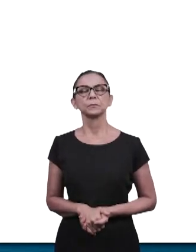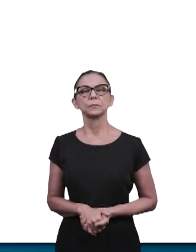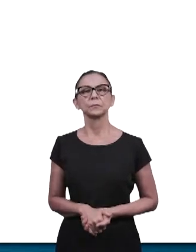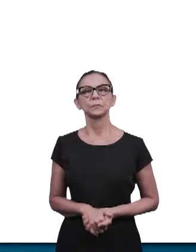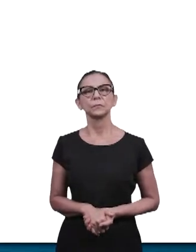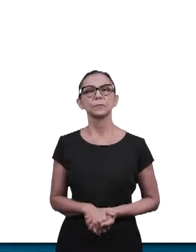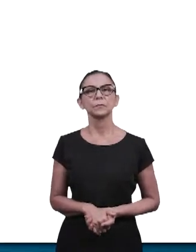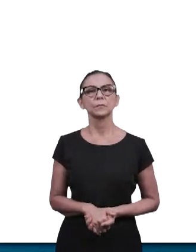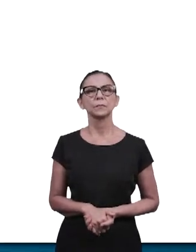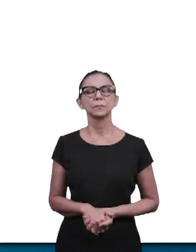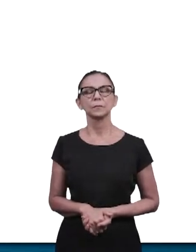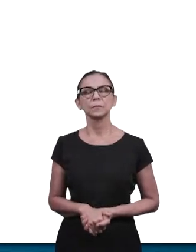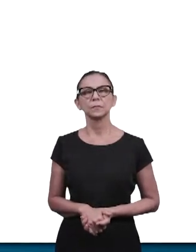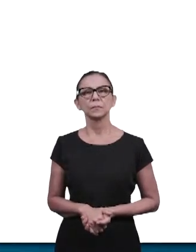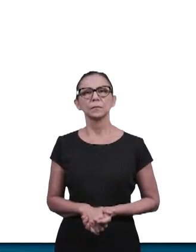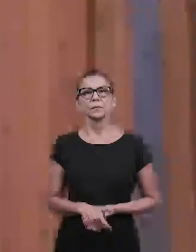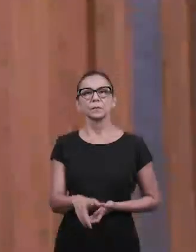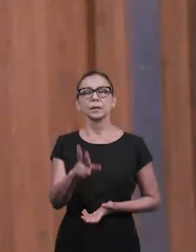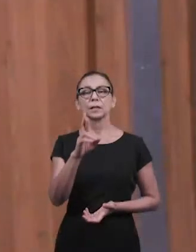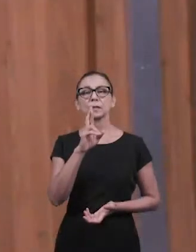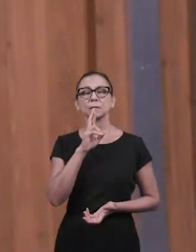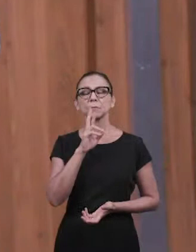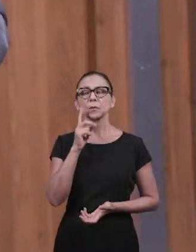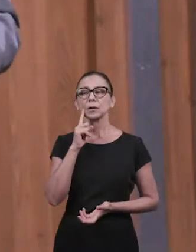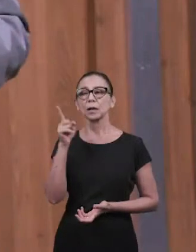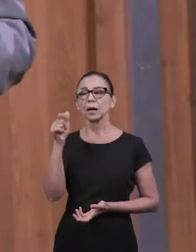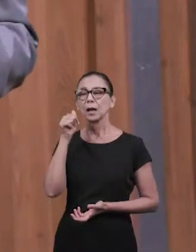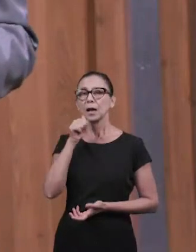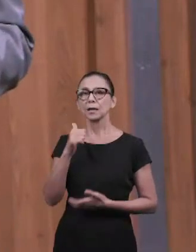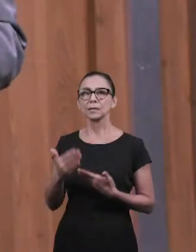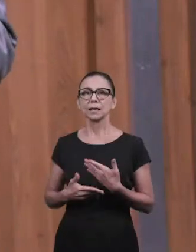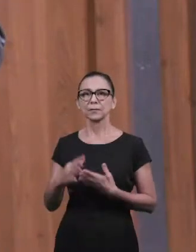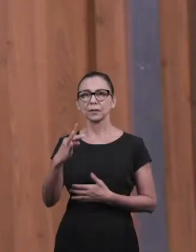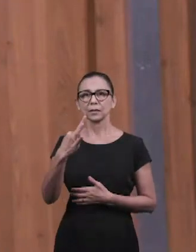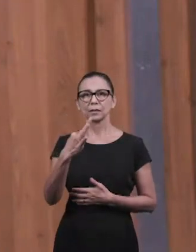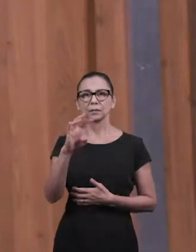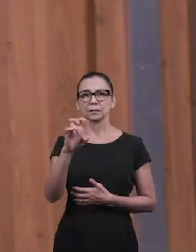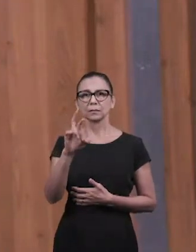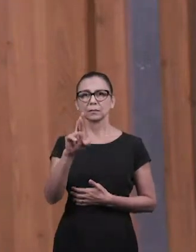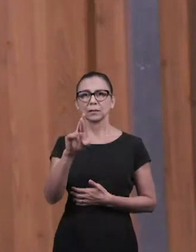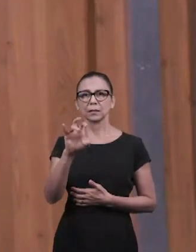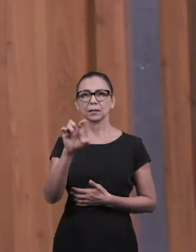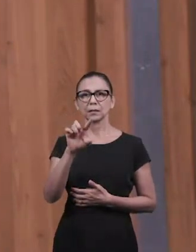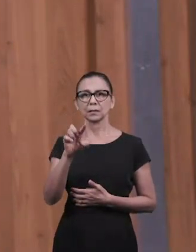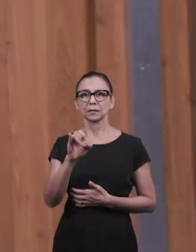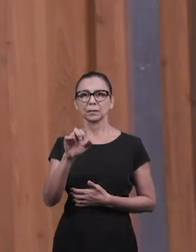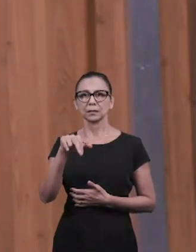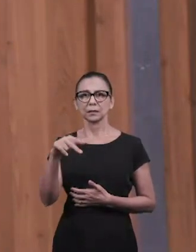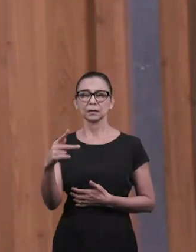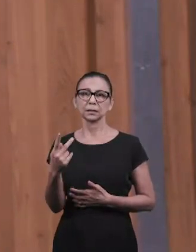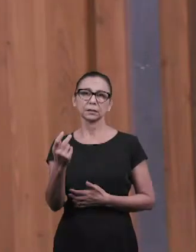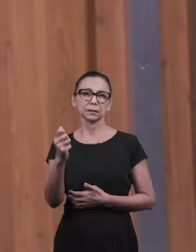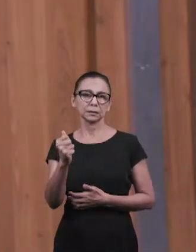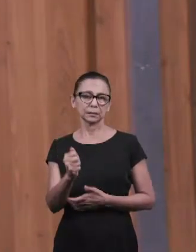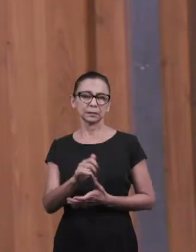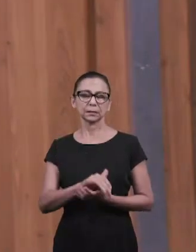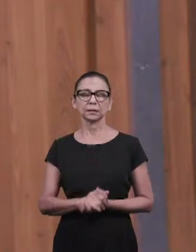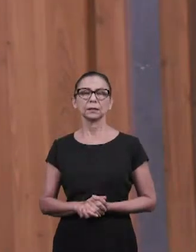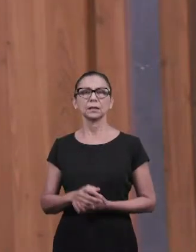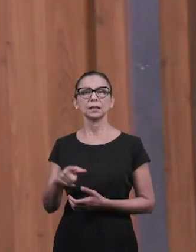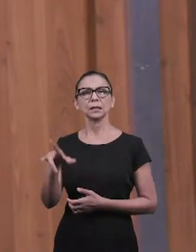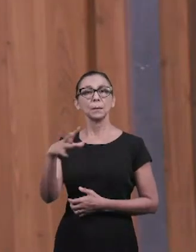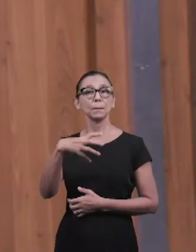sobre dons espirituais e quem vai responder é a irmã Terezinha a irmã Terezinha, ela pertence ali a nossa igreja em